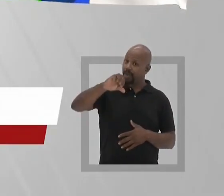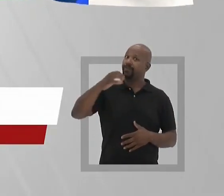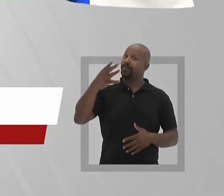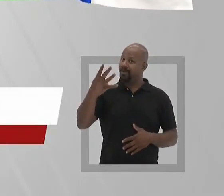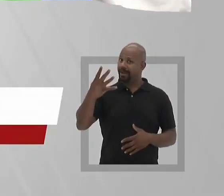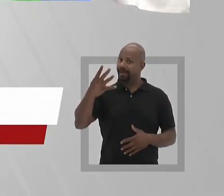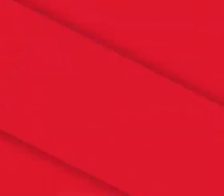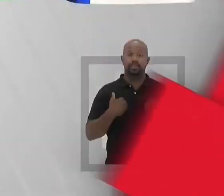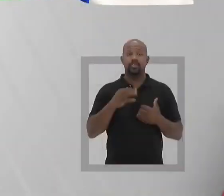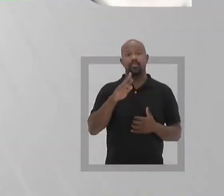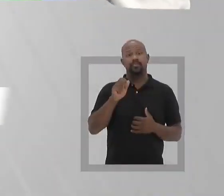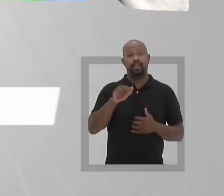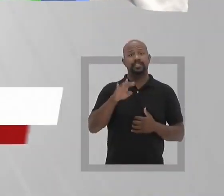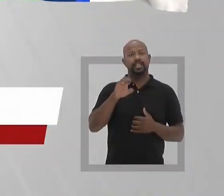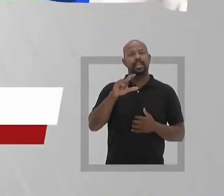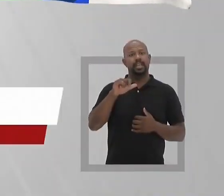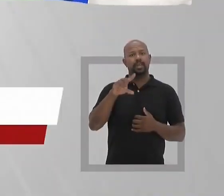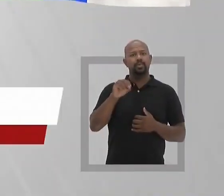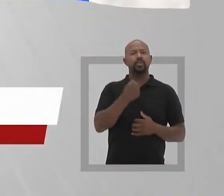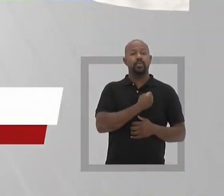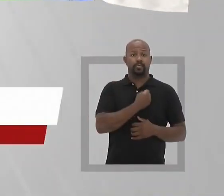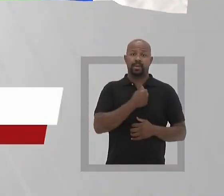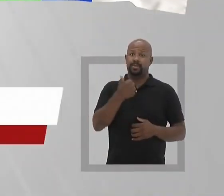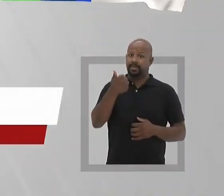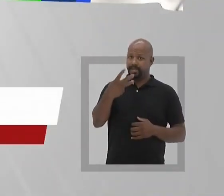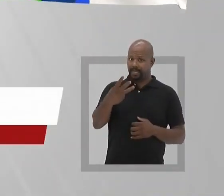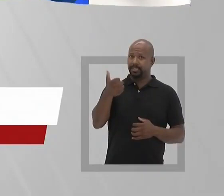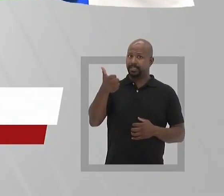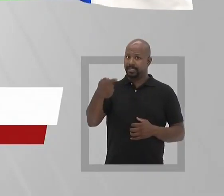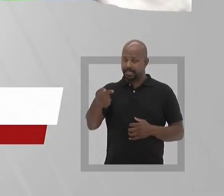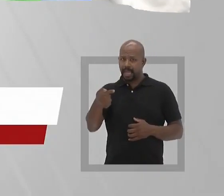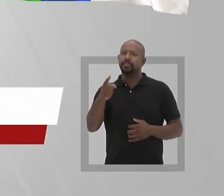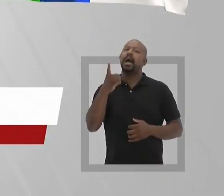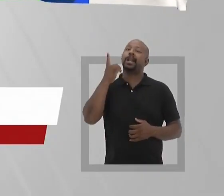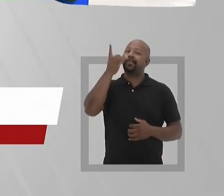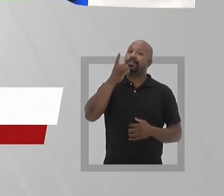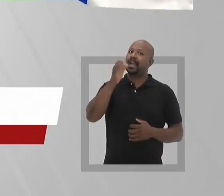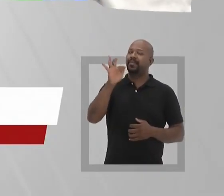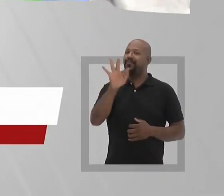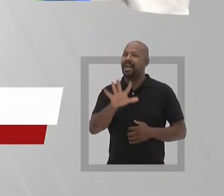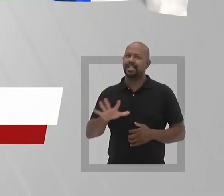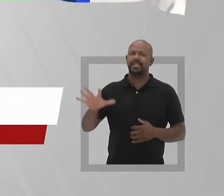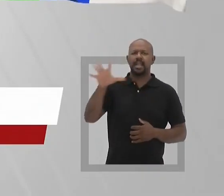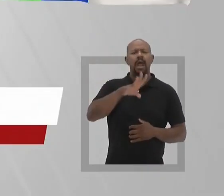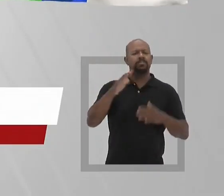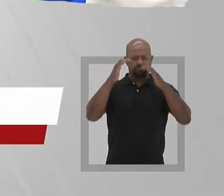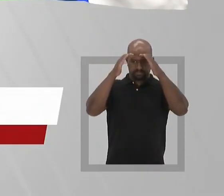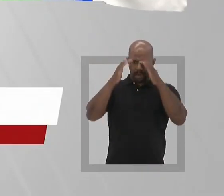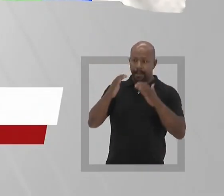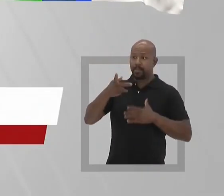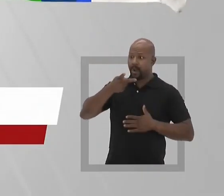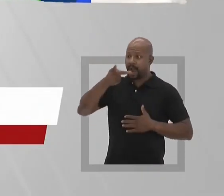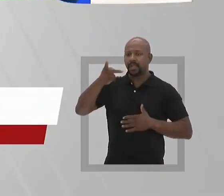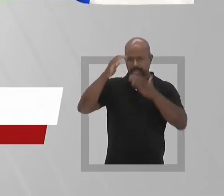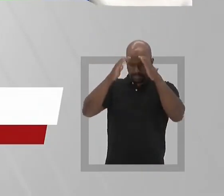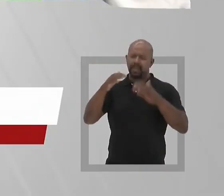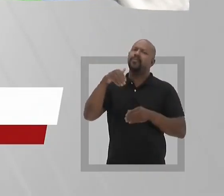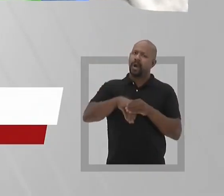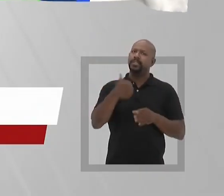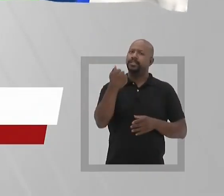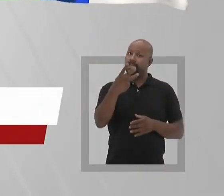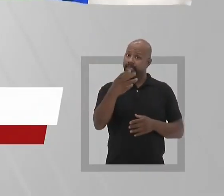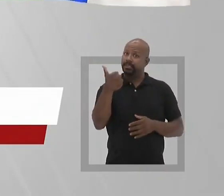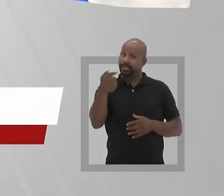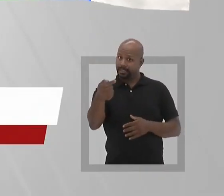13, 94. Sou Fran Celino Paz, número 13, 17. Para deputado federal que cumpre o que promete, vote